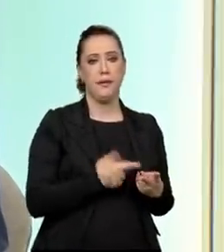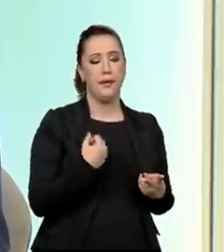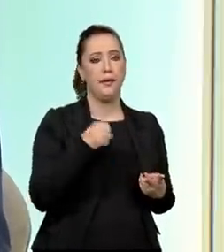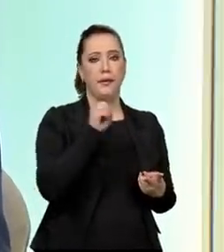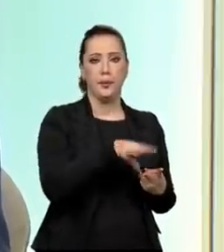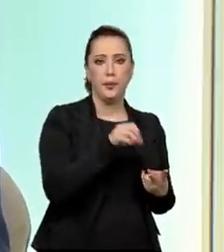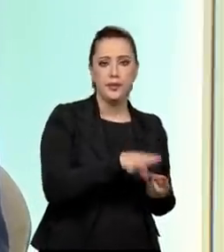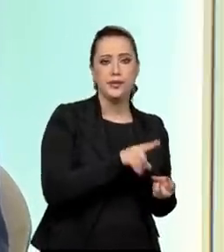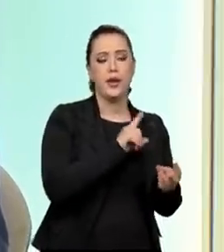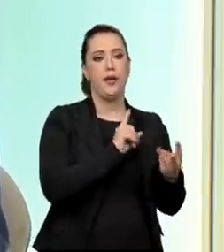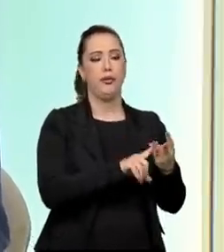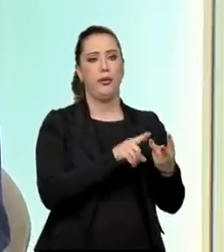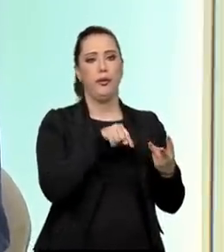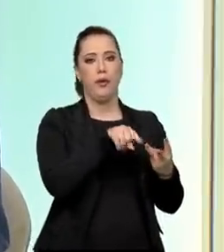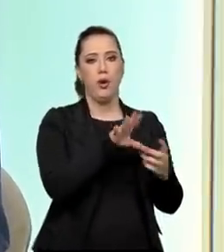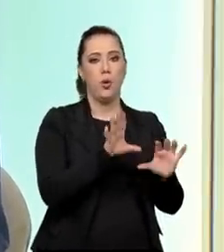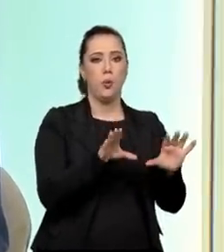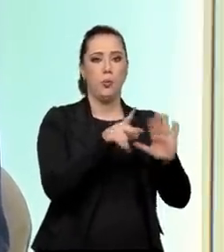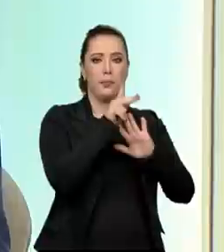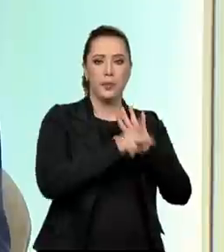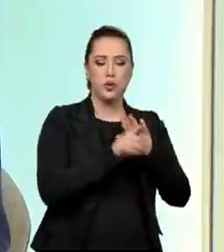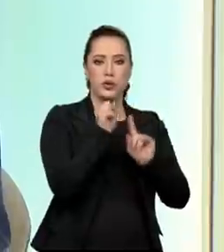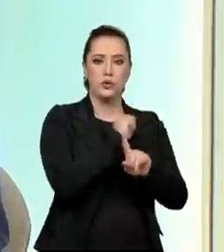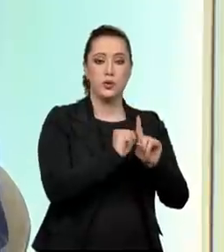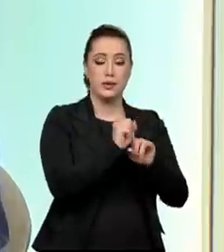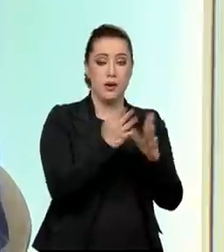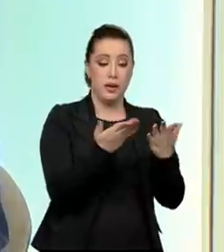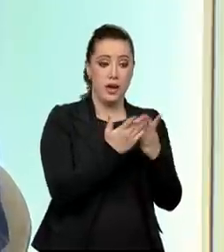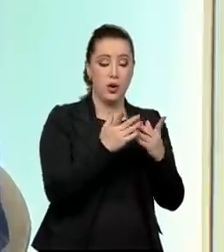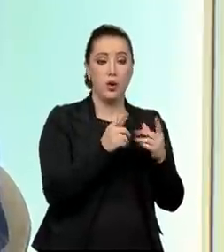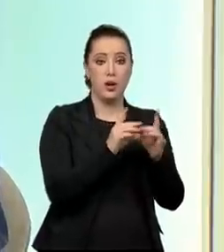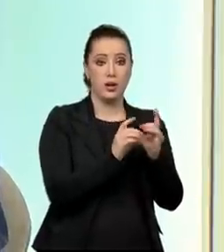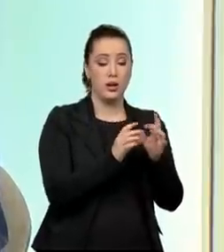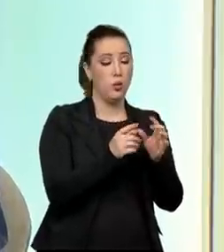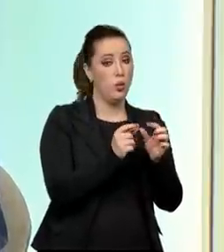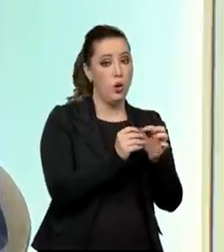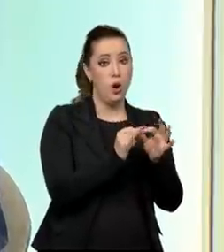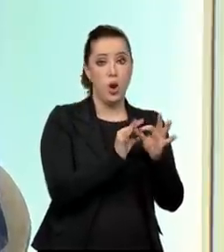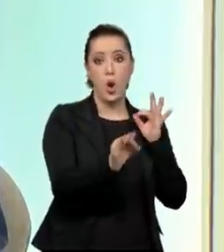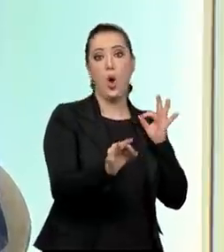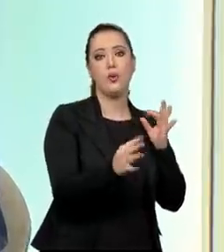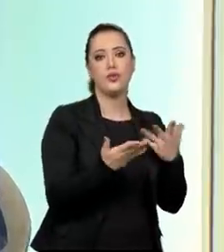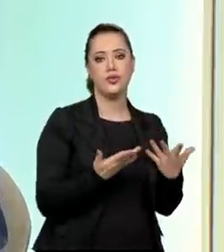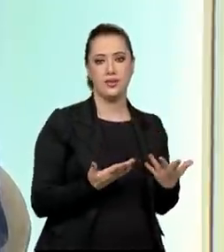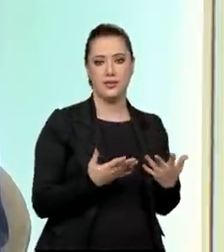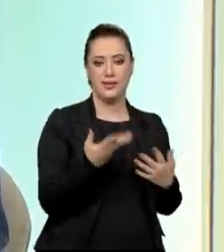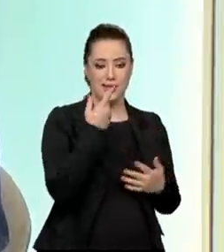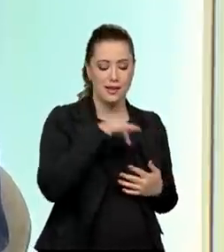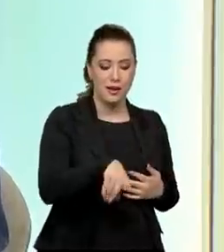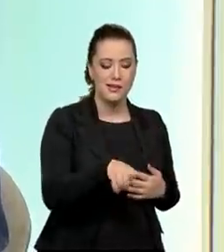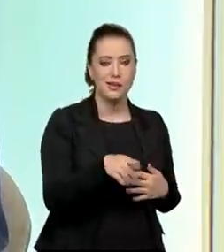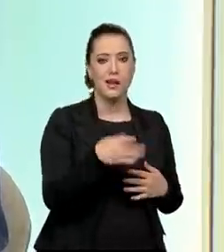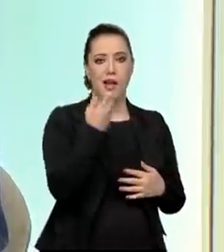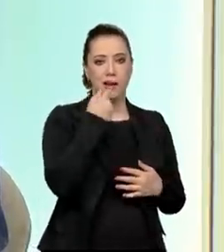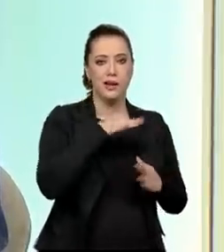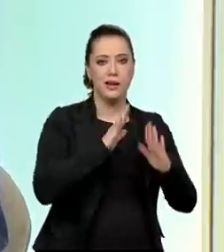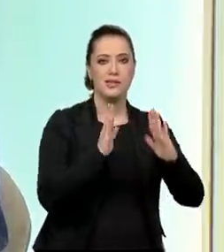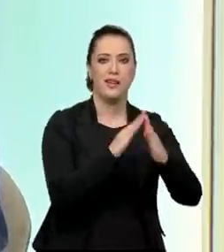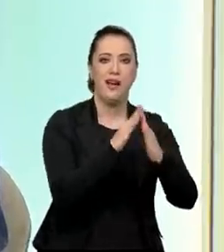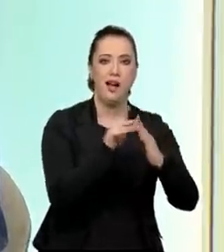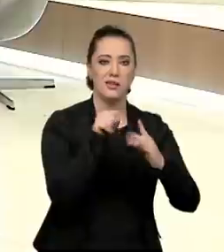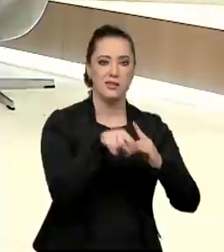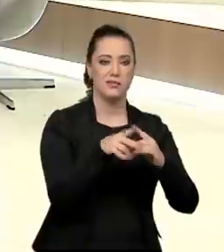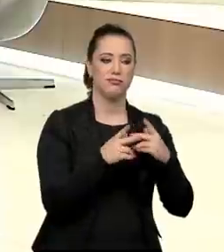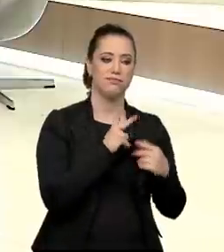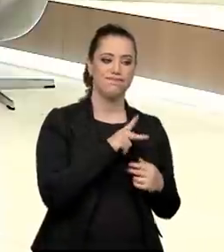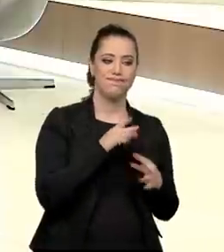sociais, de projetos sociais, que agora ficaram longe do convívio com as crianças. Então, isso é muito preocupante, a gente está prevendo realmente... Isso é mais